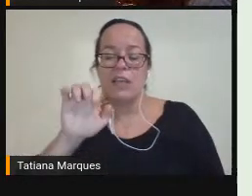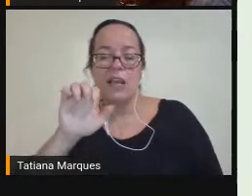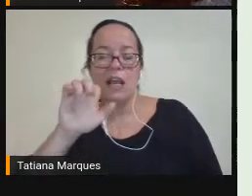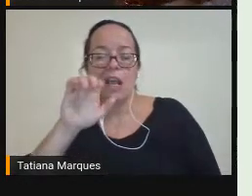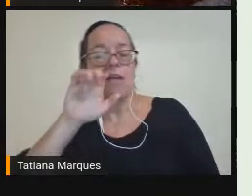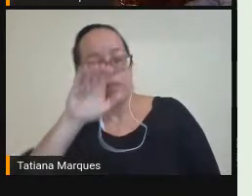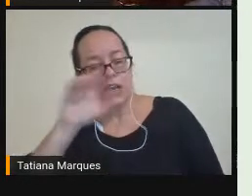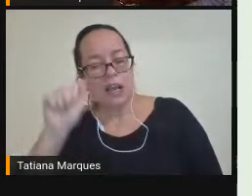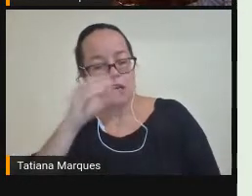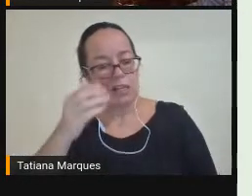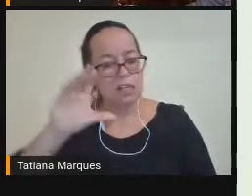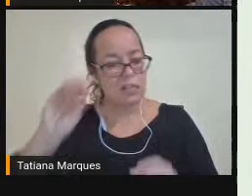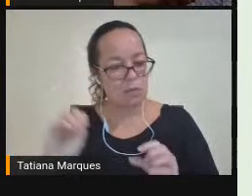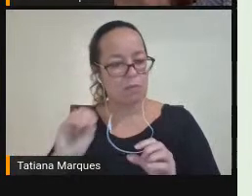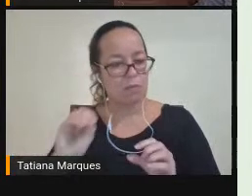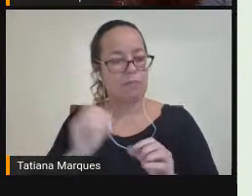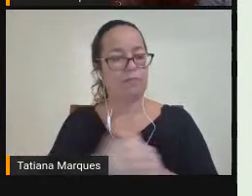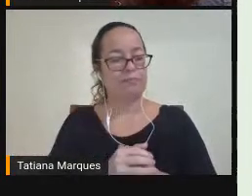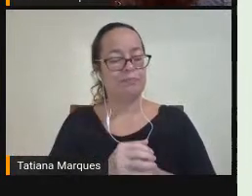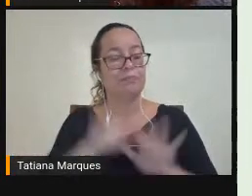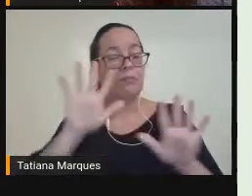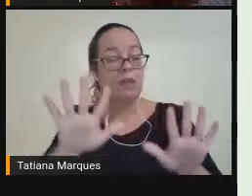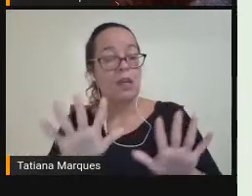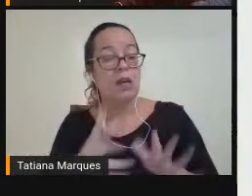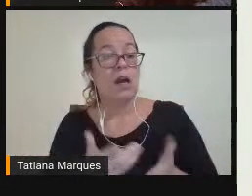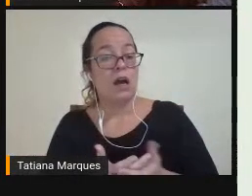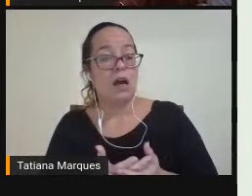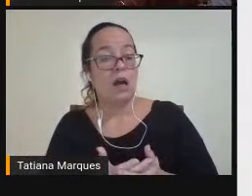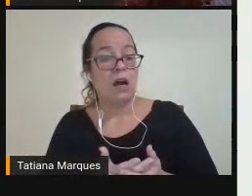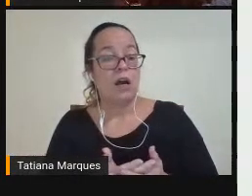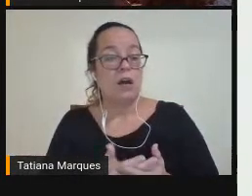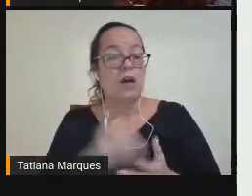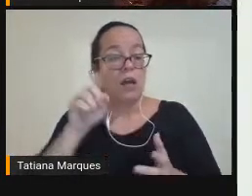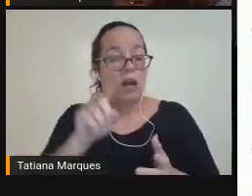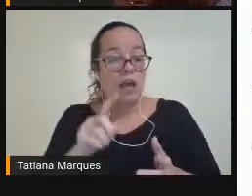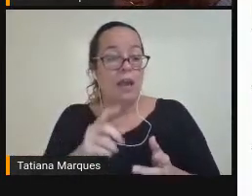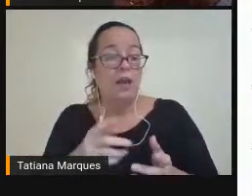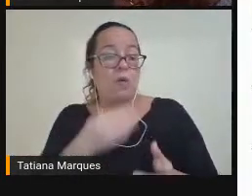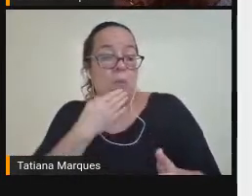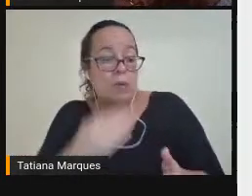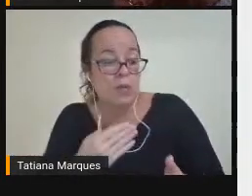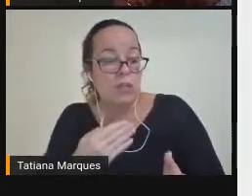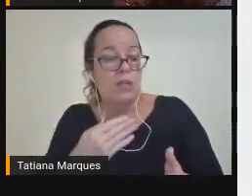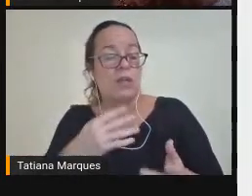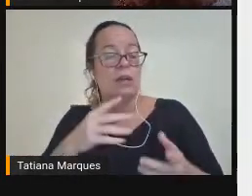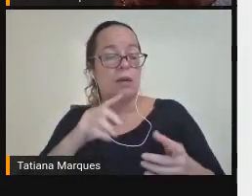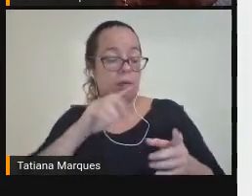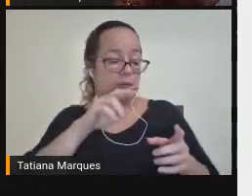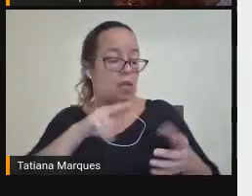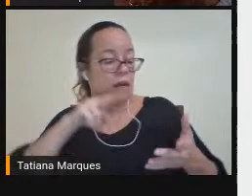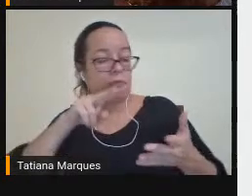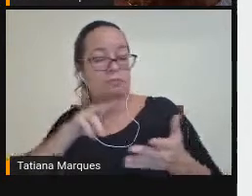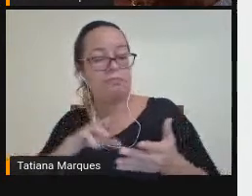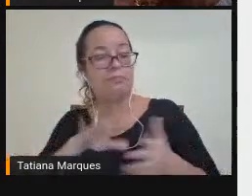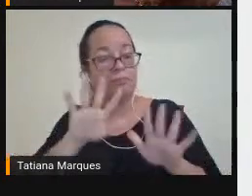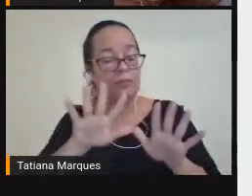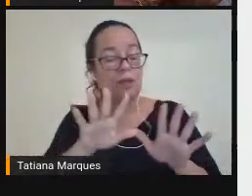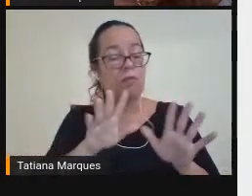Antes De eu mandar Vocês lerem Aqui esse QR Code Meninas Deixa eu trocar A tela aqui